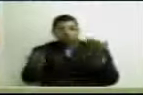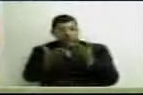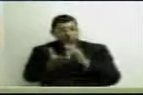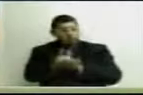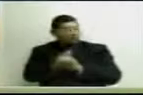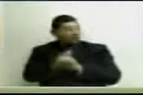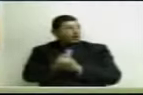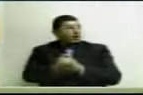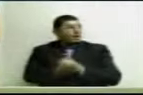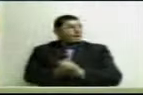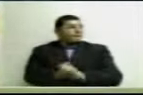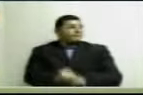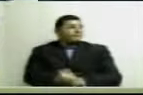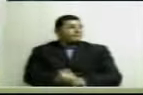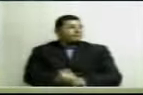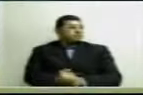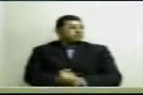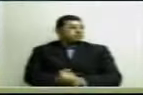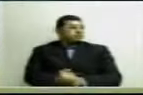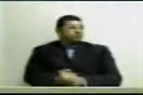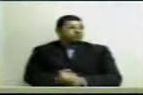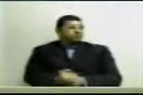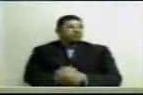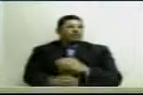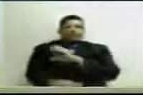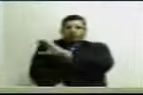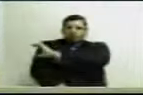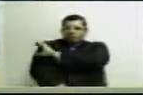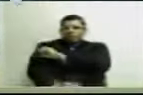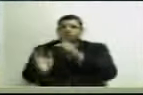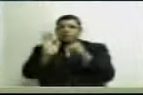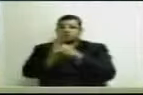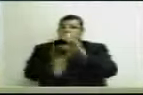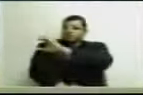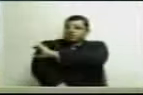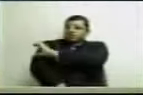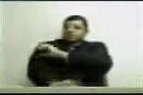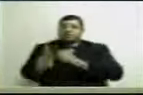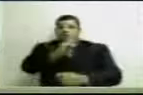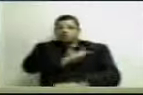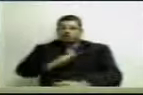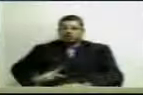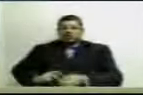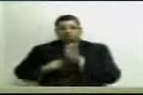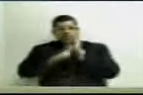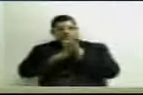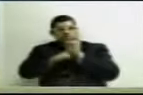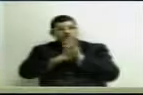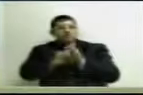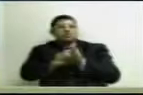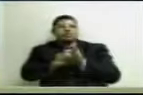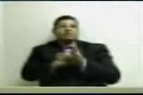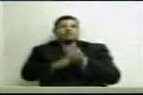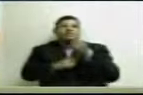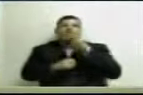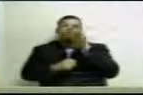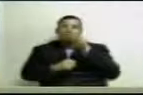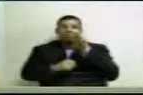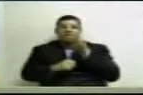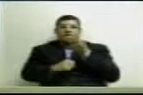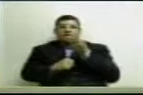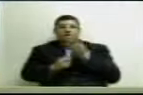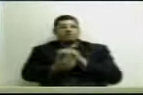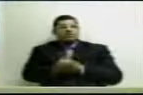que é membro da comissão instituída pela presidência desta casa para tratar